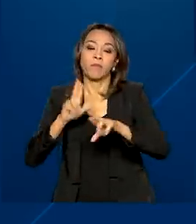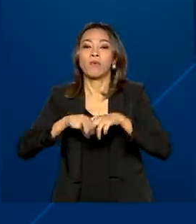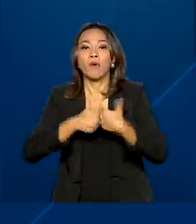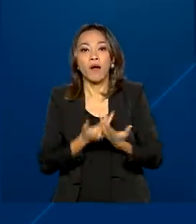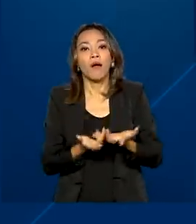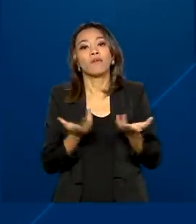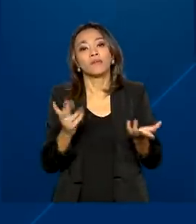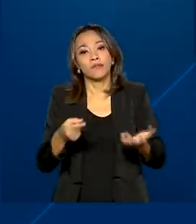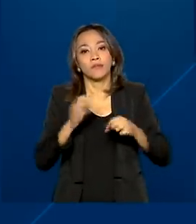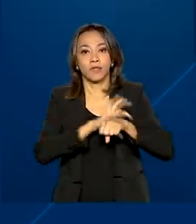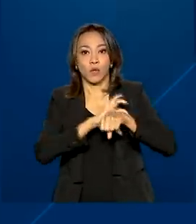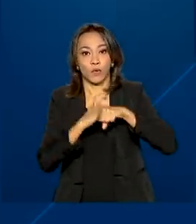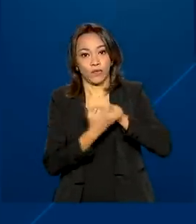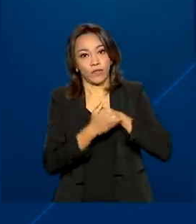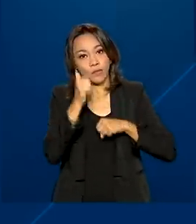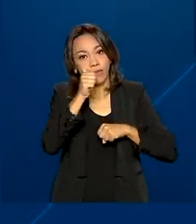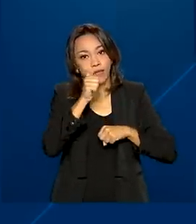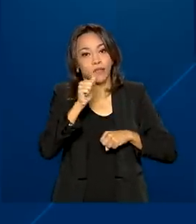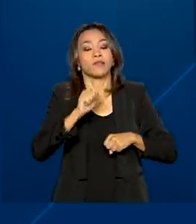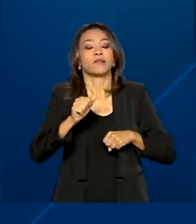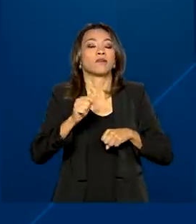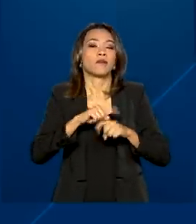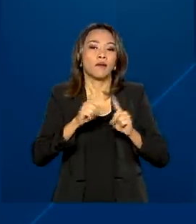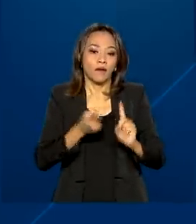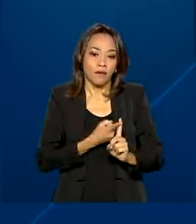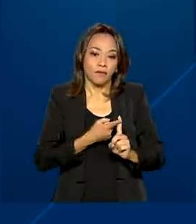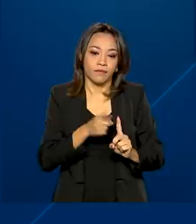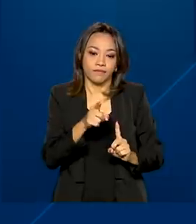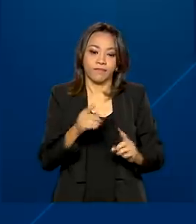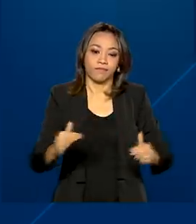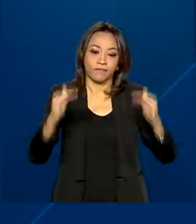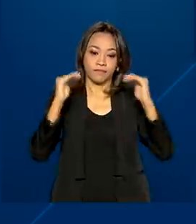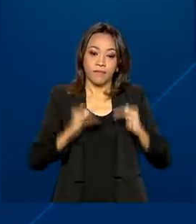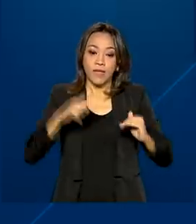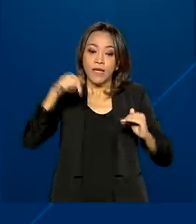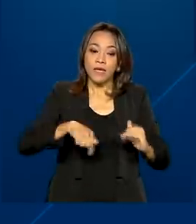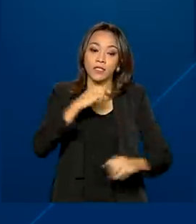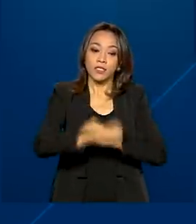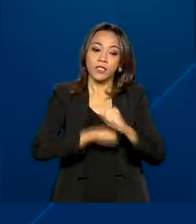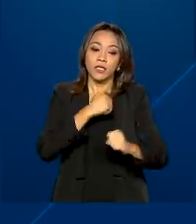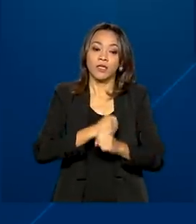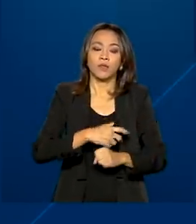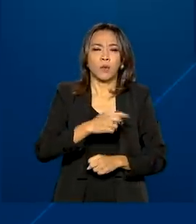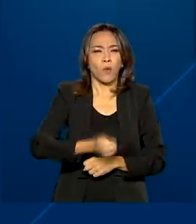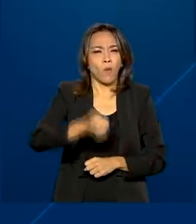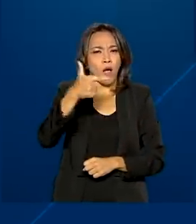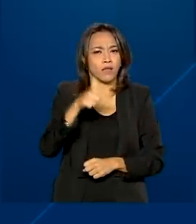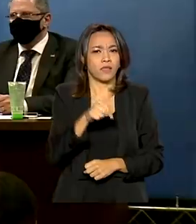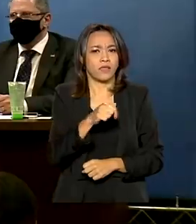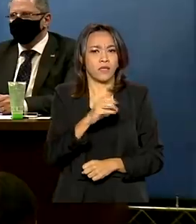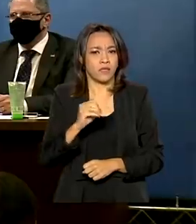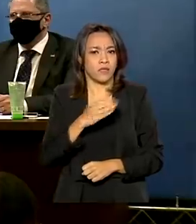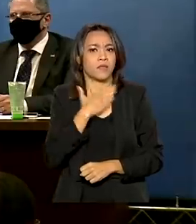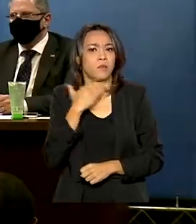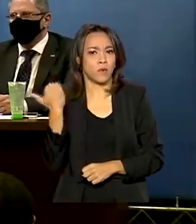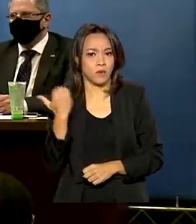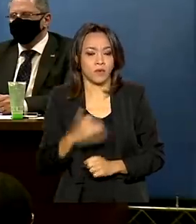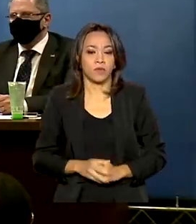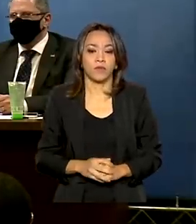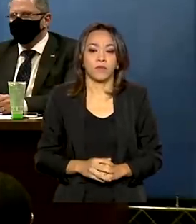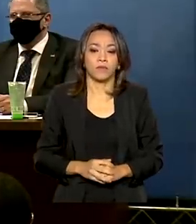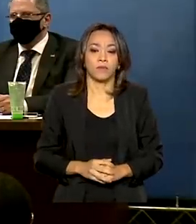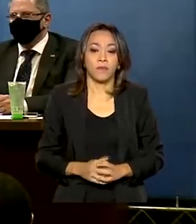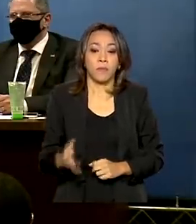março de 2020 a maio de 2021. Só neste ano foram quase 700 óbitos. No ano de